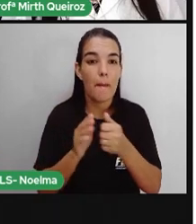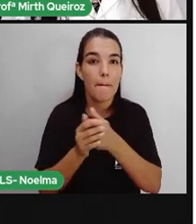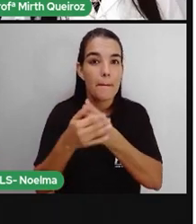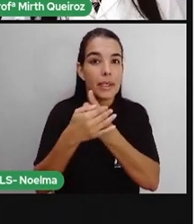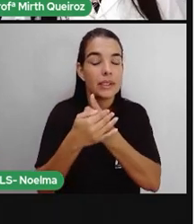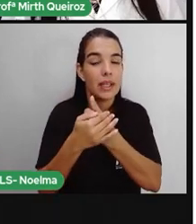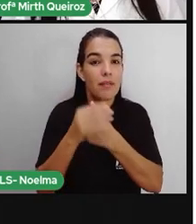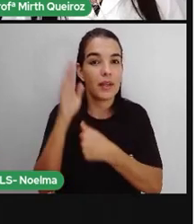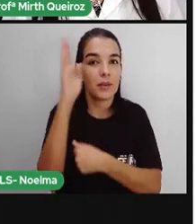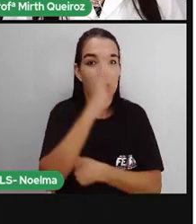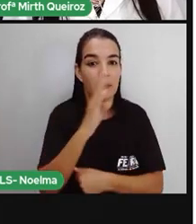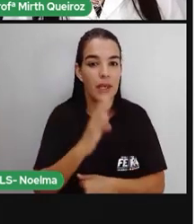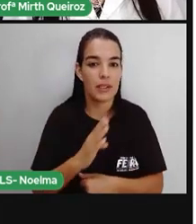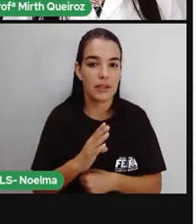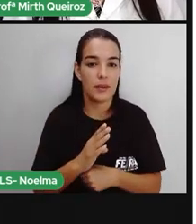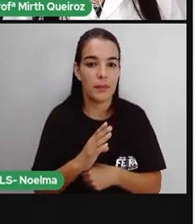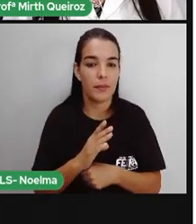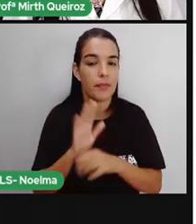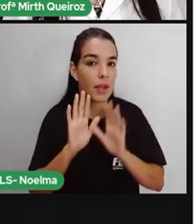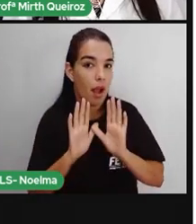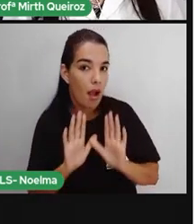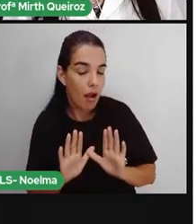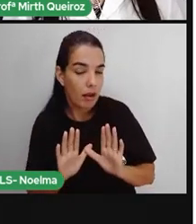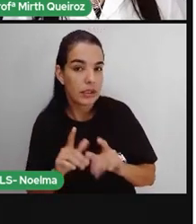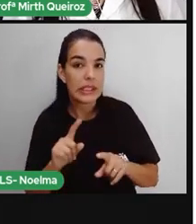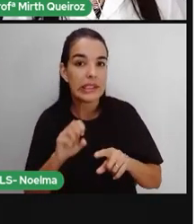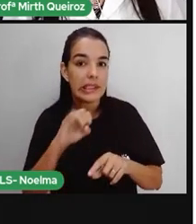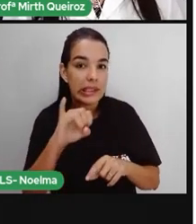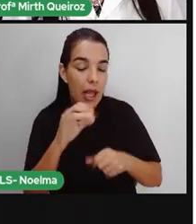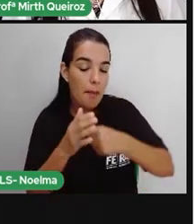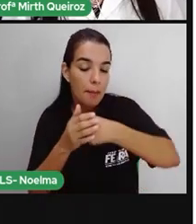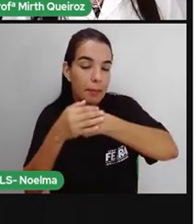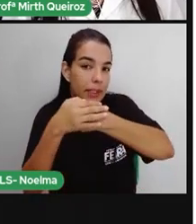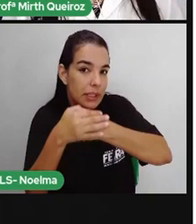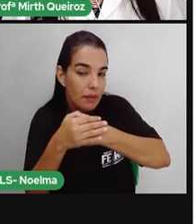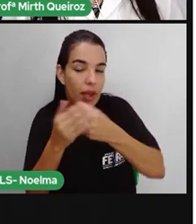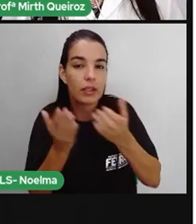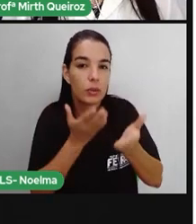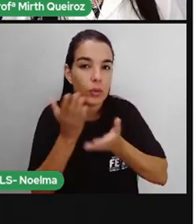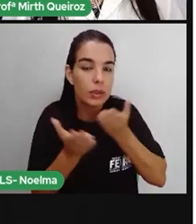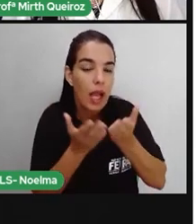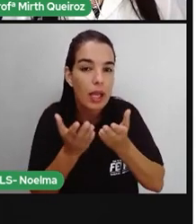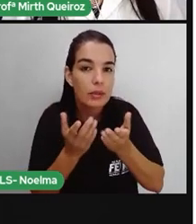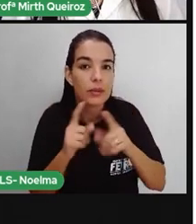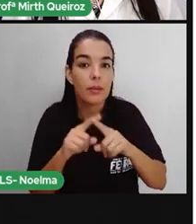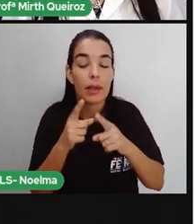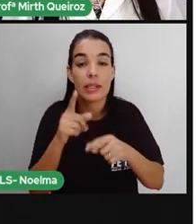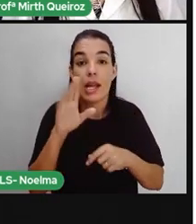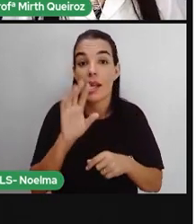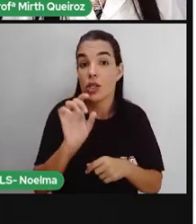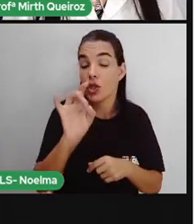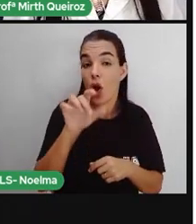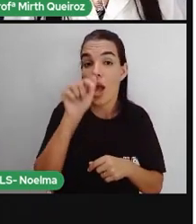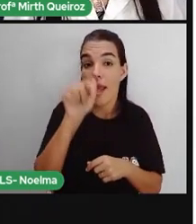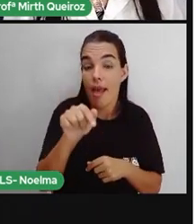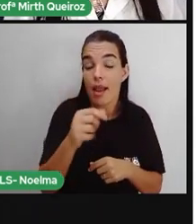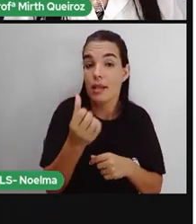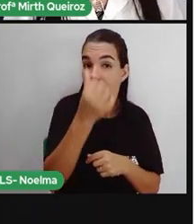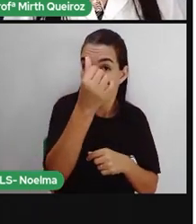Brasil, não significa que ele é totalmente preservado. Diante dos seis biomas, ele é o mais